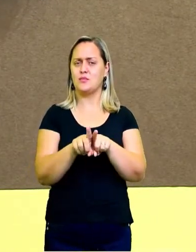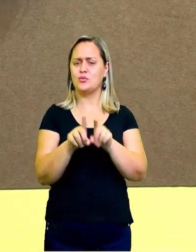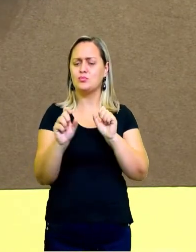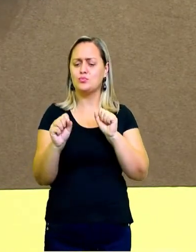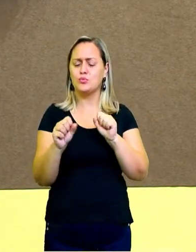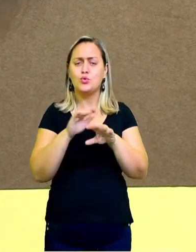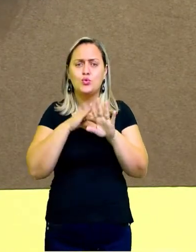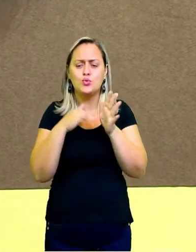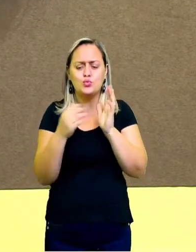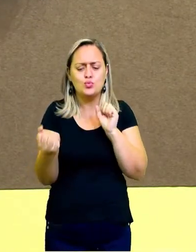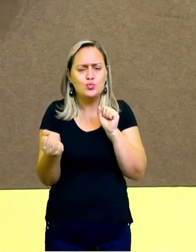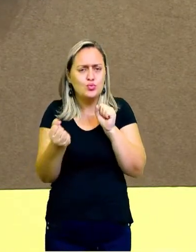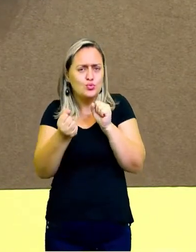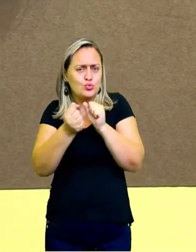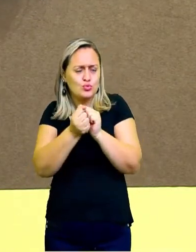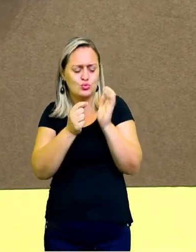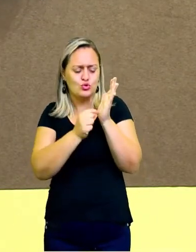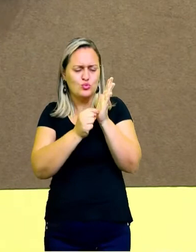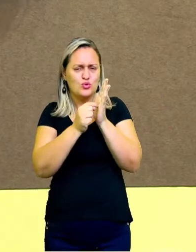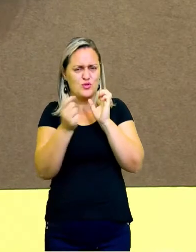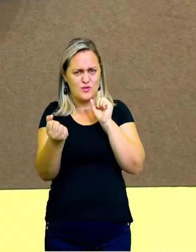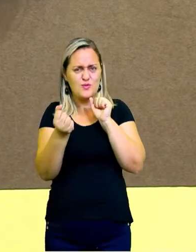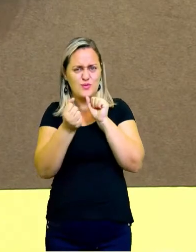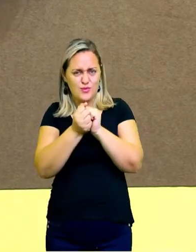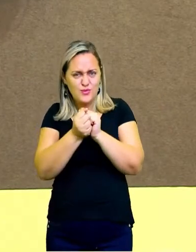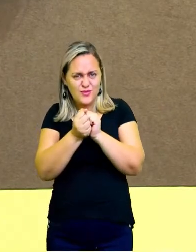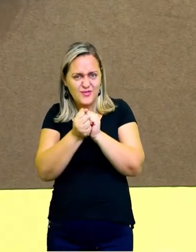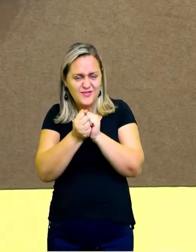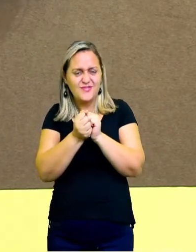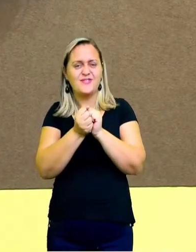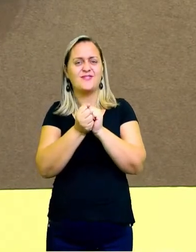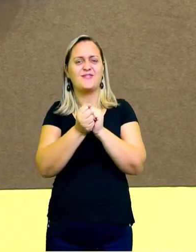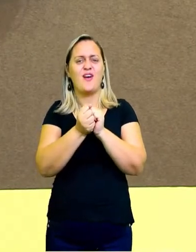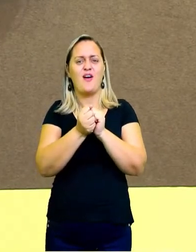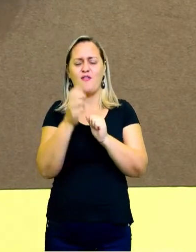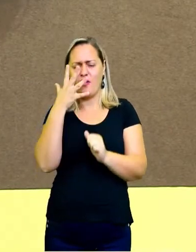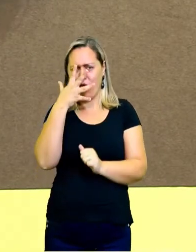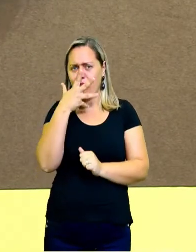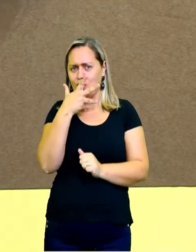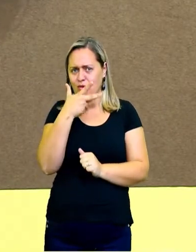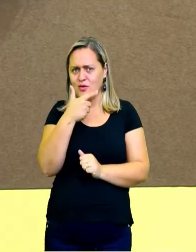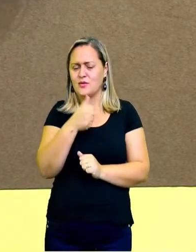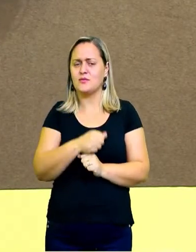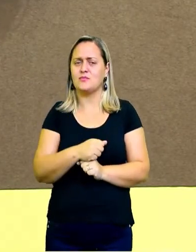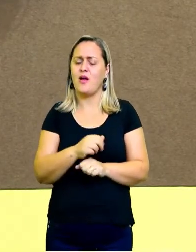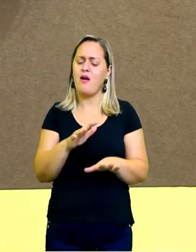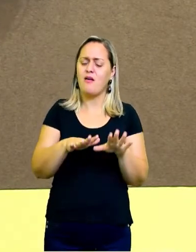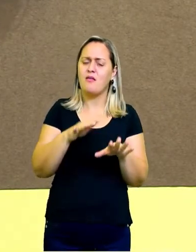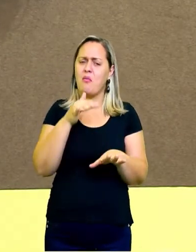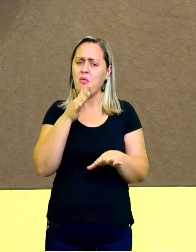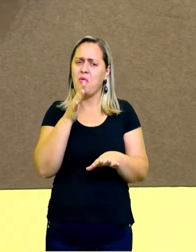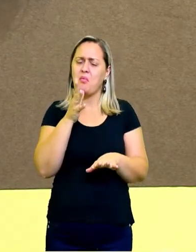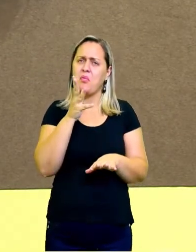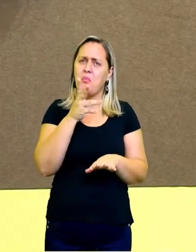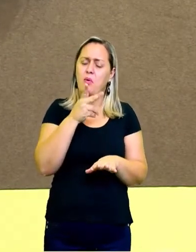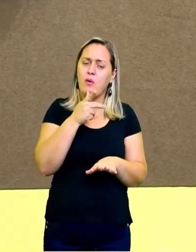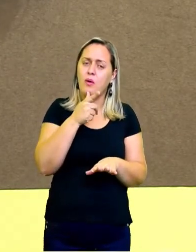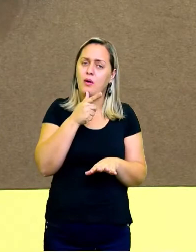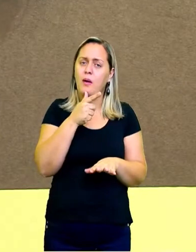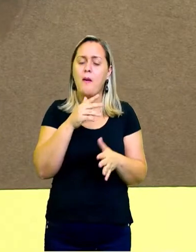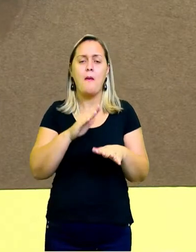mais bonito vai ficar o seu desenho. Demanda um pouco de tempo, tá certo? Mas aí, para poder,